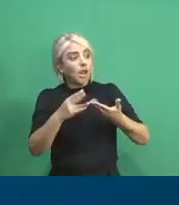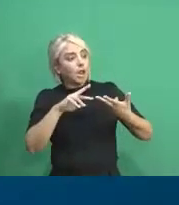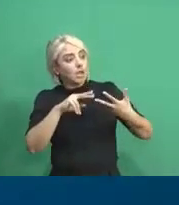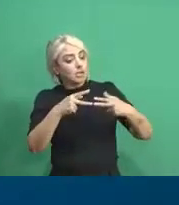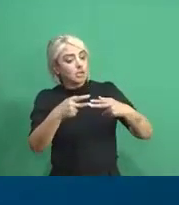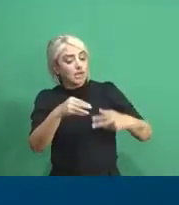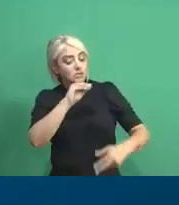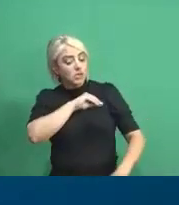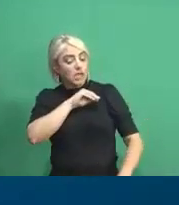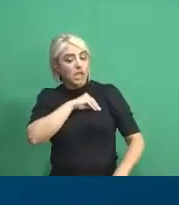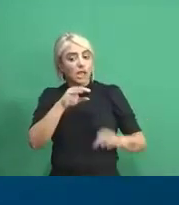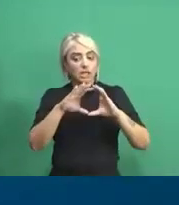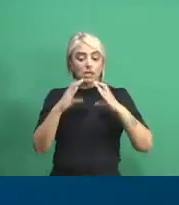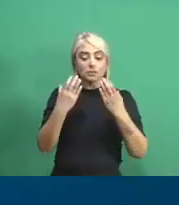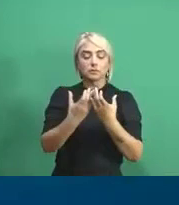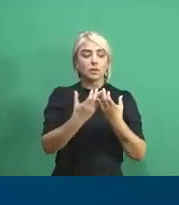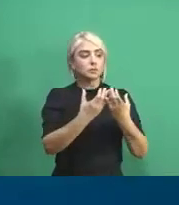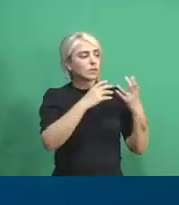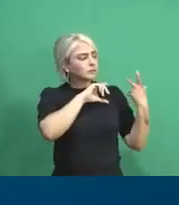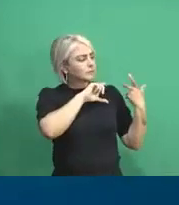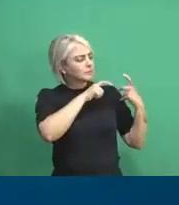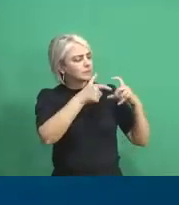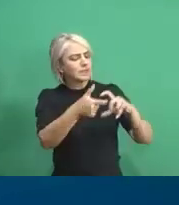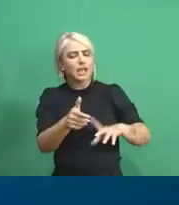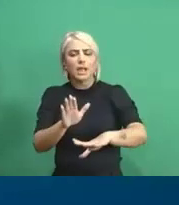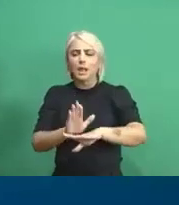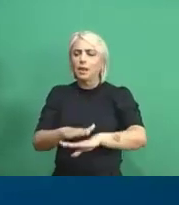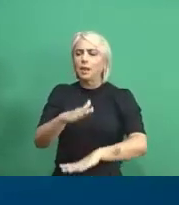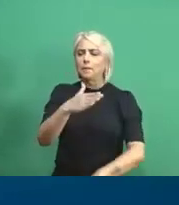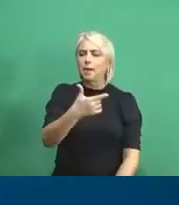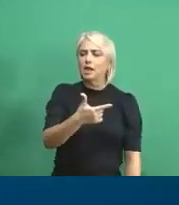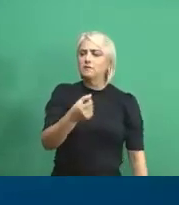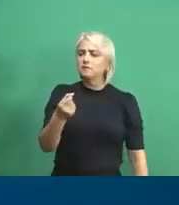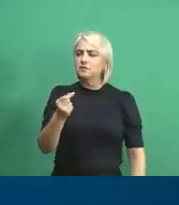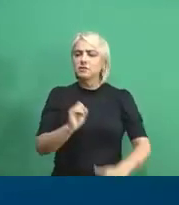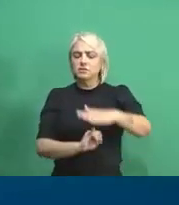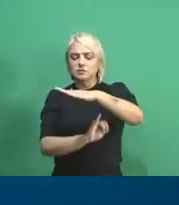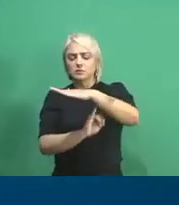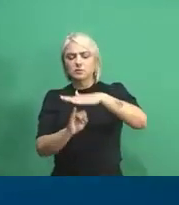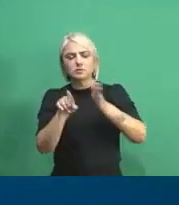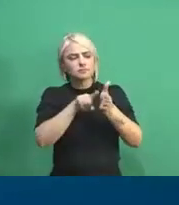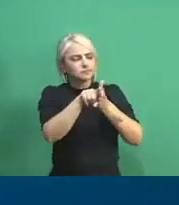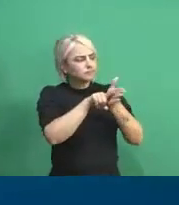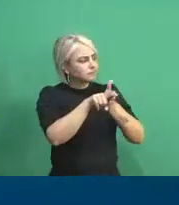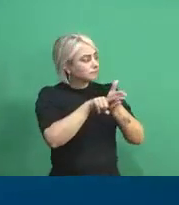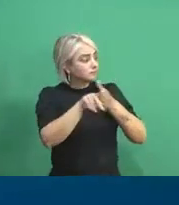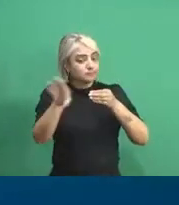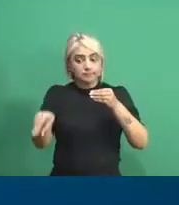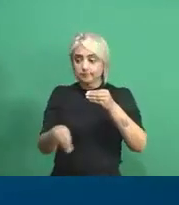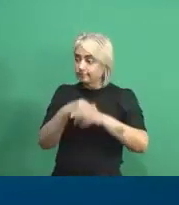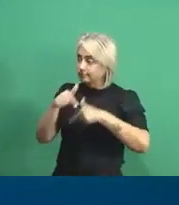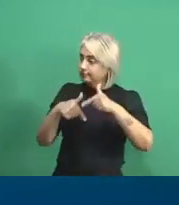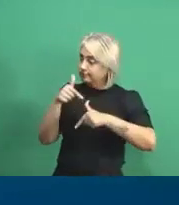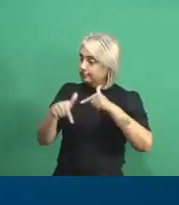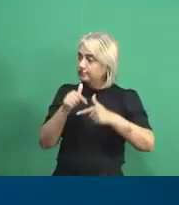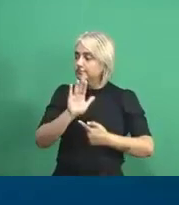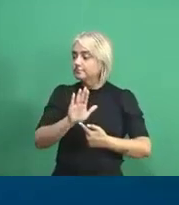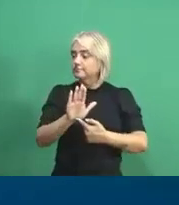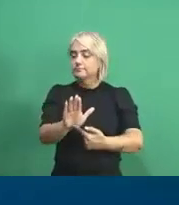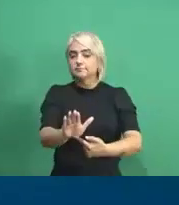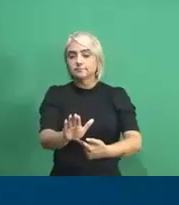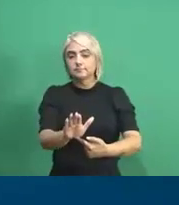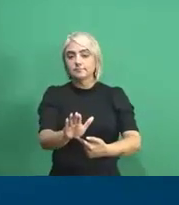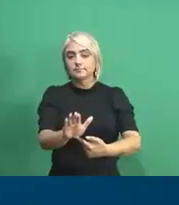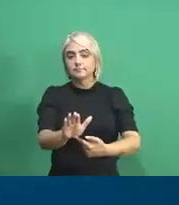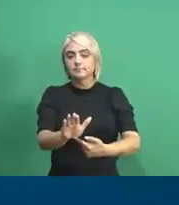comunidades tradicionais e visa, junto com mais de 20 instituições de pesquisas que fazem parte desse trabalho, ajudar o